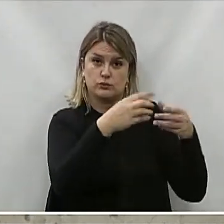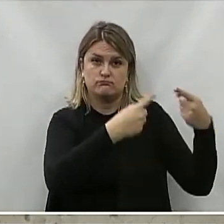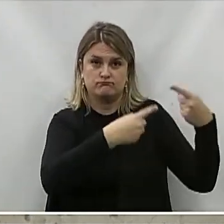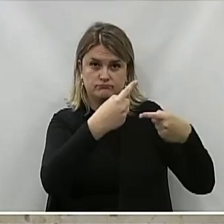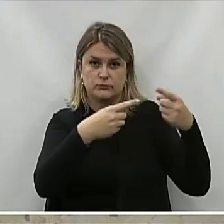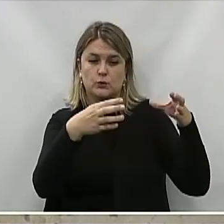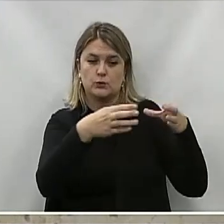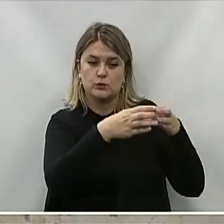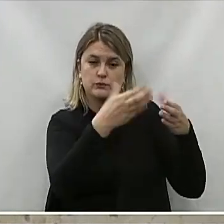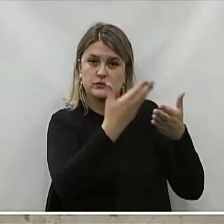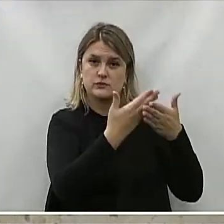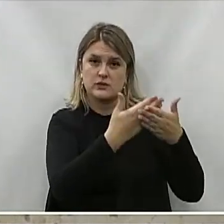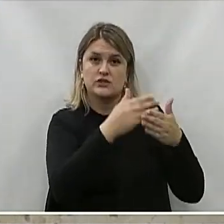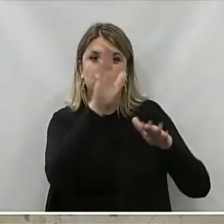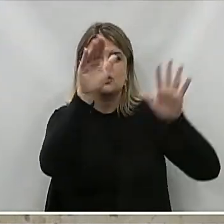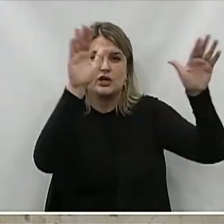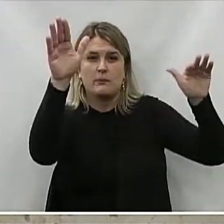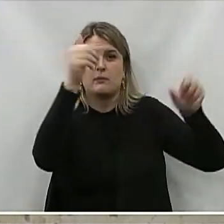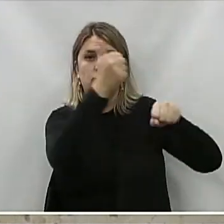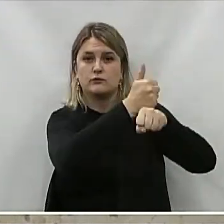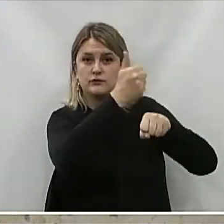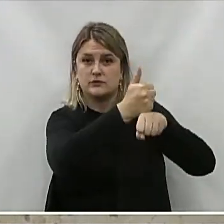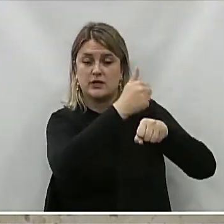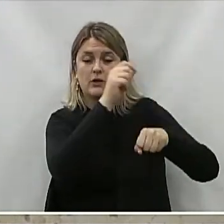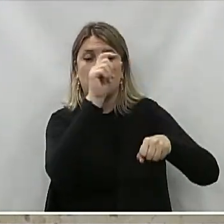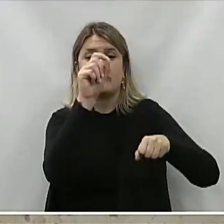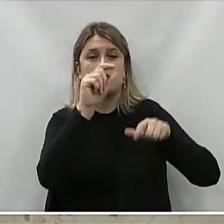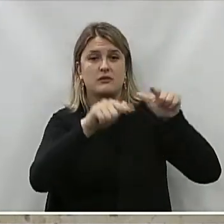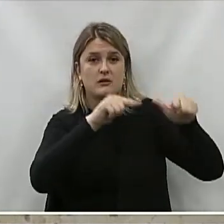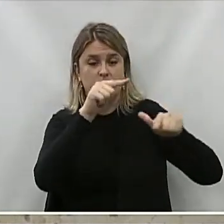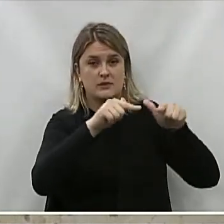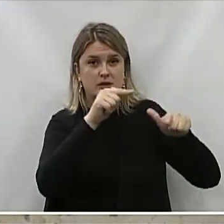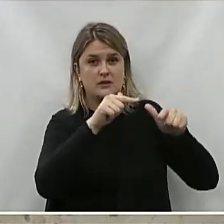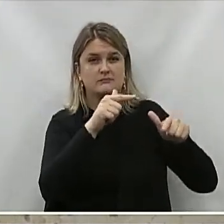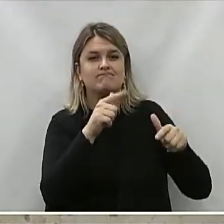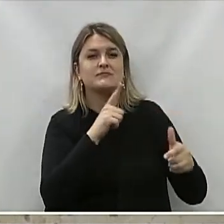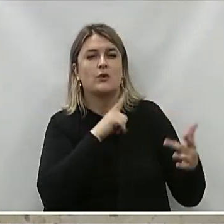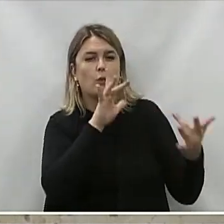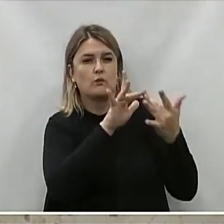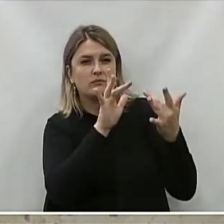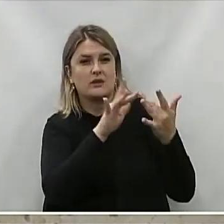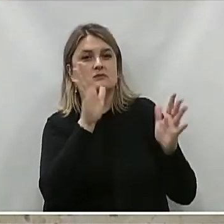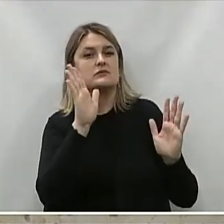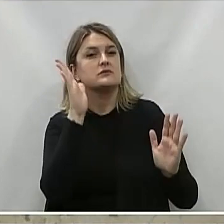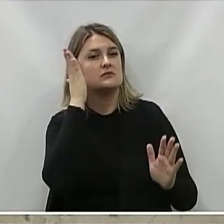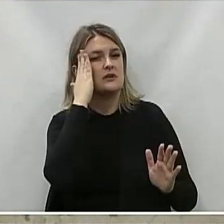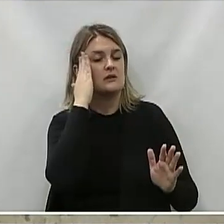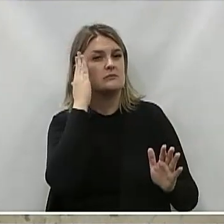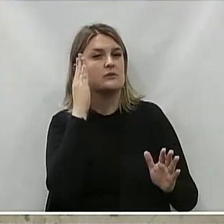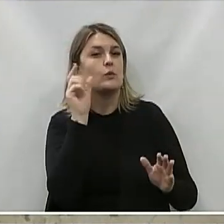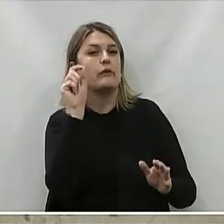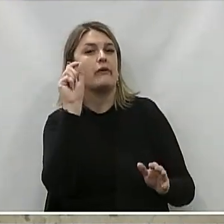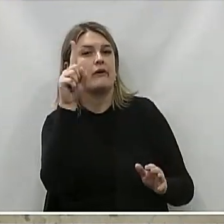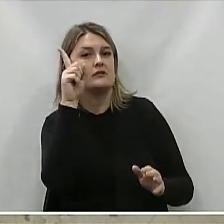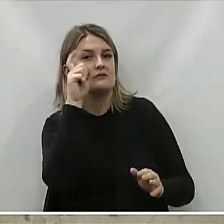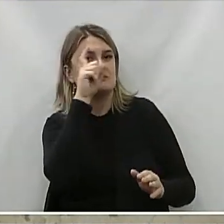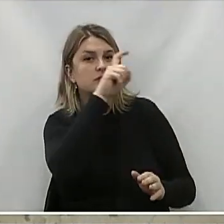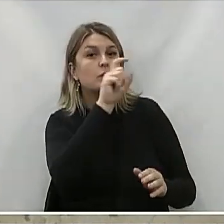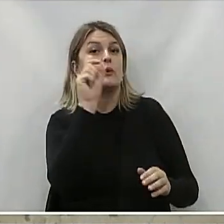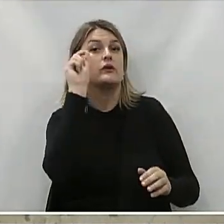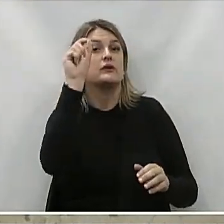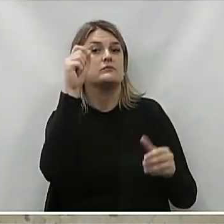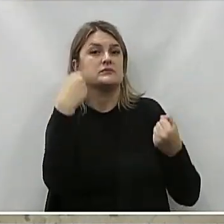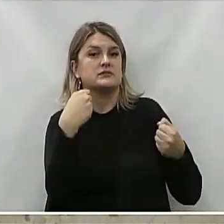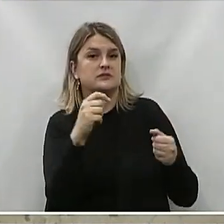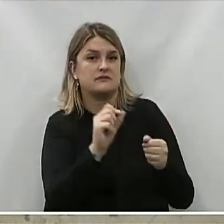os profissionais Que estão trabalhando Dia a dia Que sabem Da dificuldade E o que se precisa Se fazer